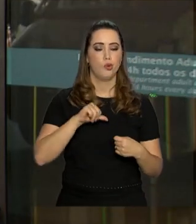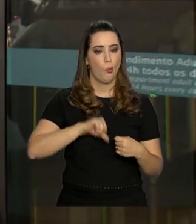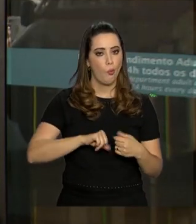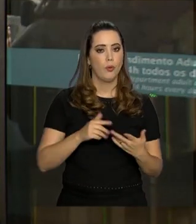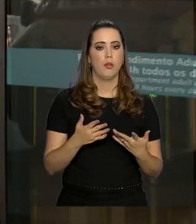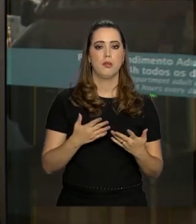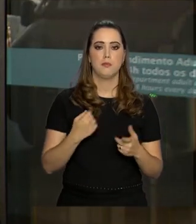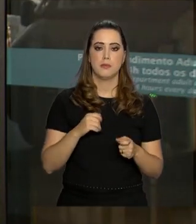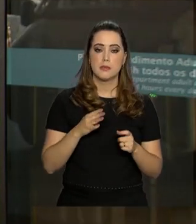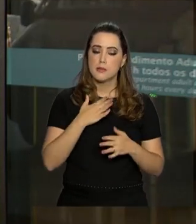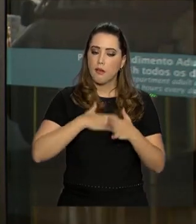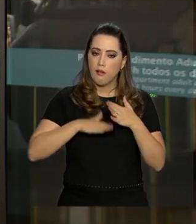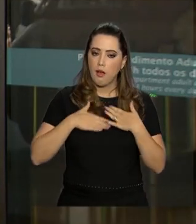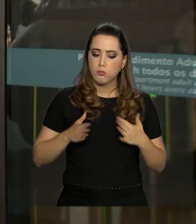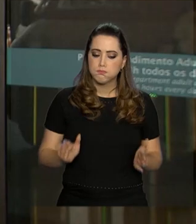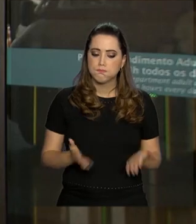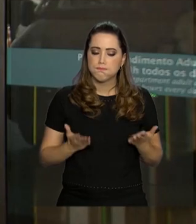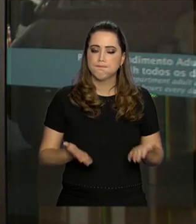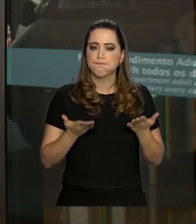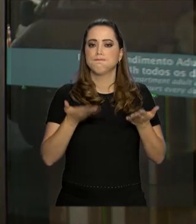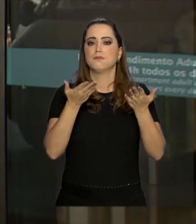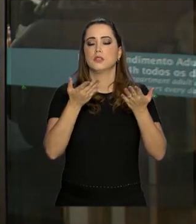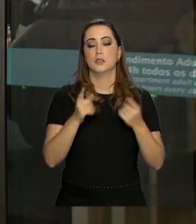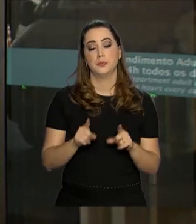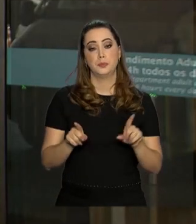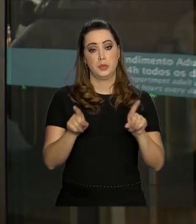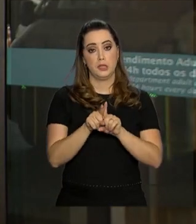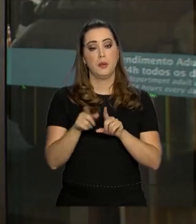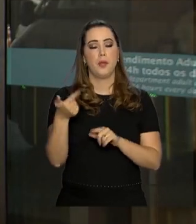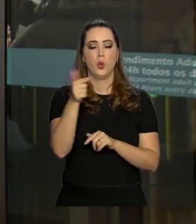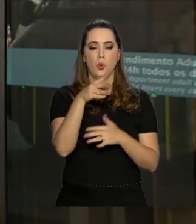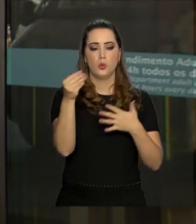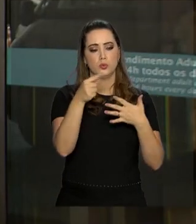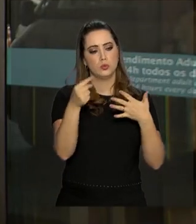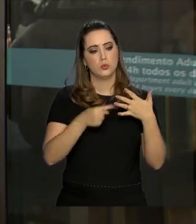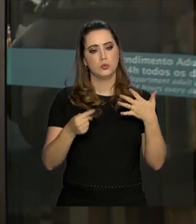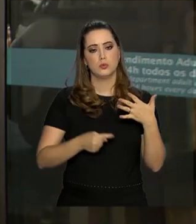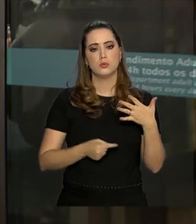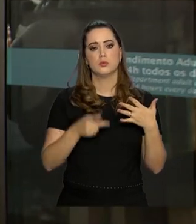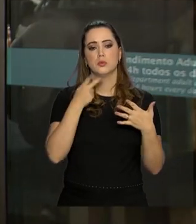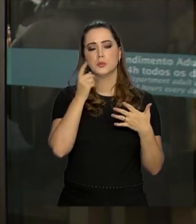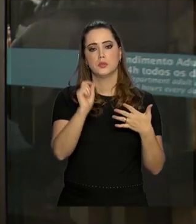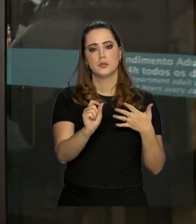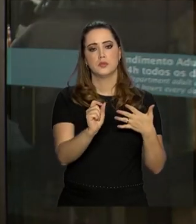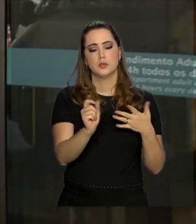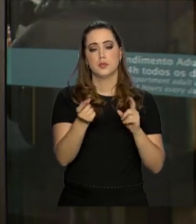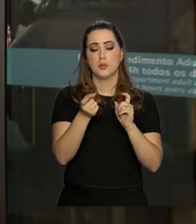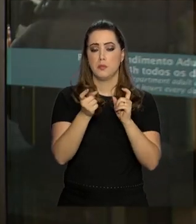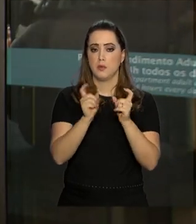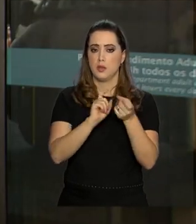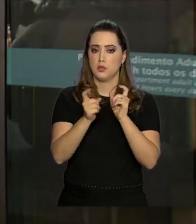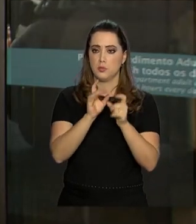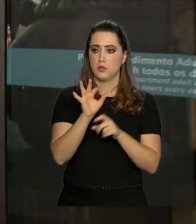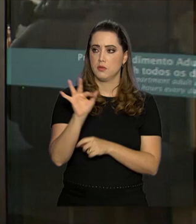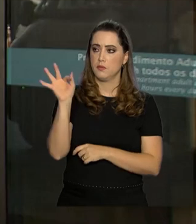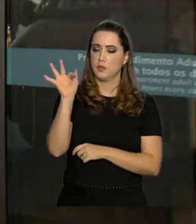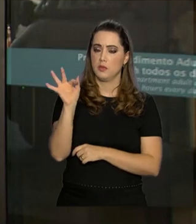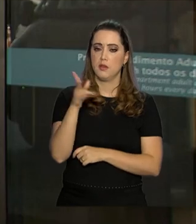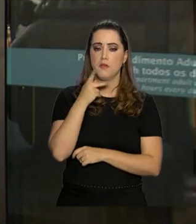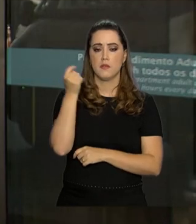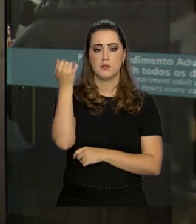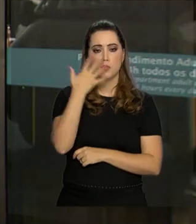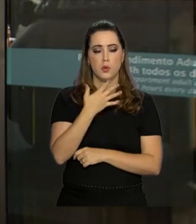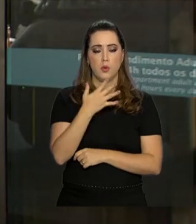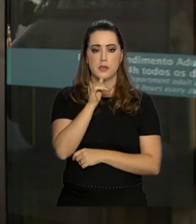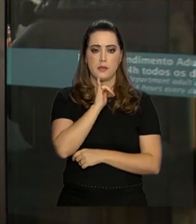O porta-voz da Presidência da República tratou também de outros assuntos referentes à administração federal Contou, por